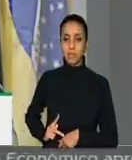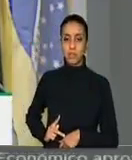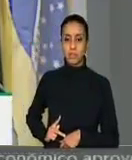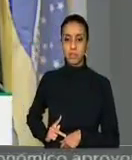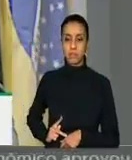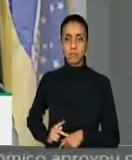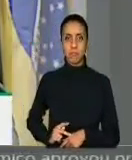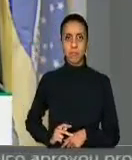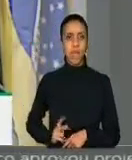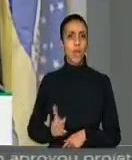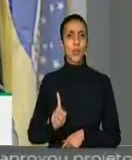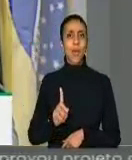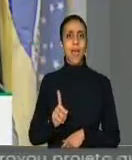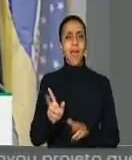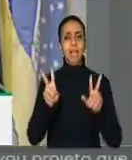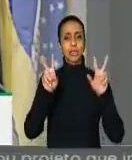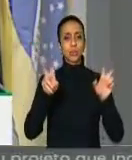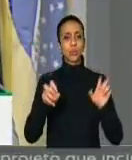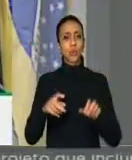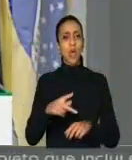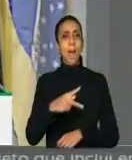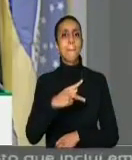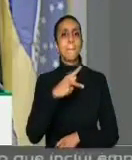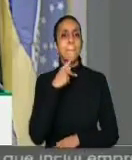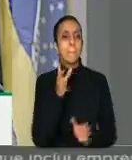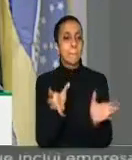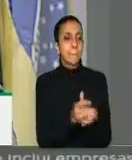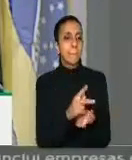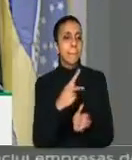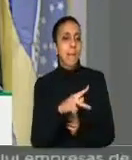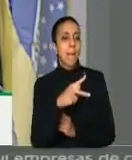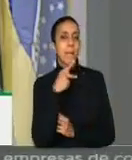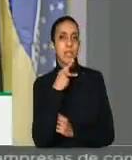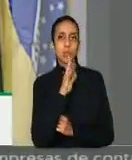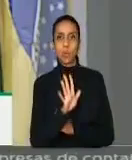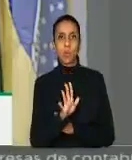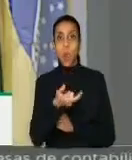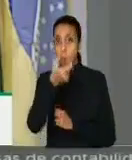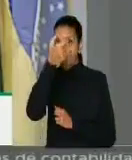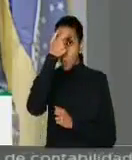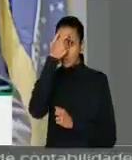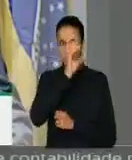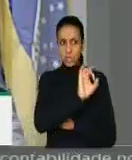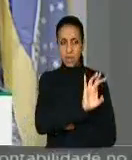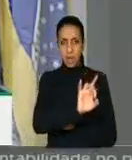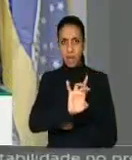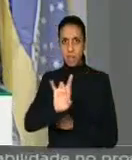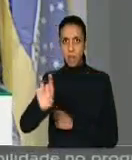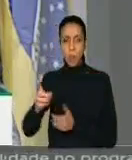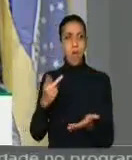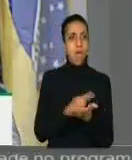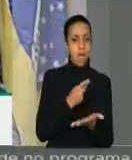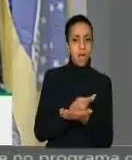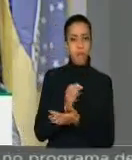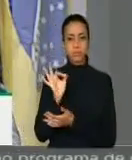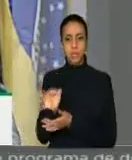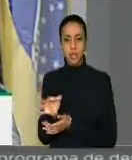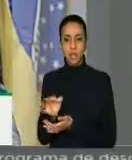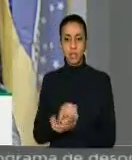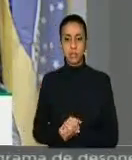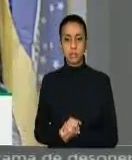pode ser um assunto partidário, tem que ser um assunto da consciência de cada um, daquilo que é certo e daquilo que é errado. Com